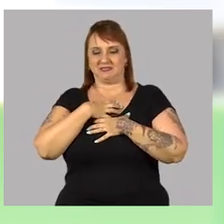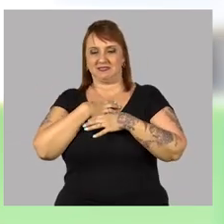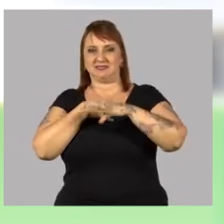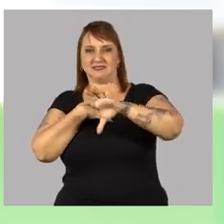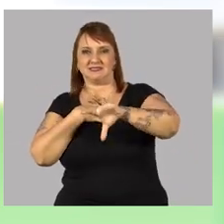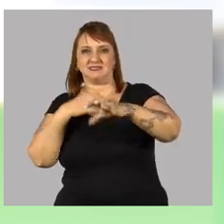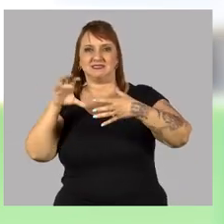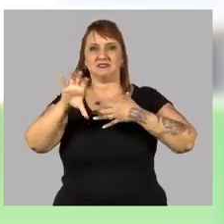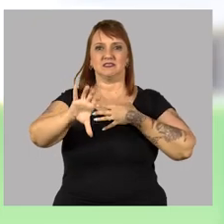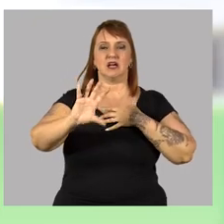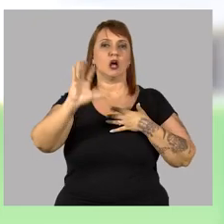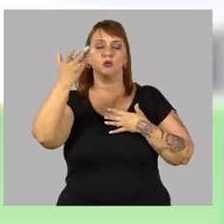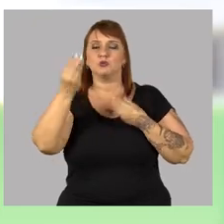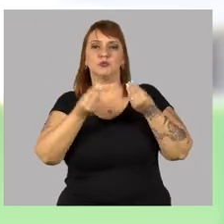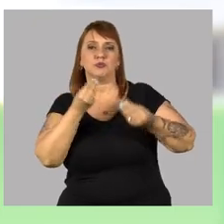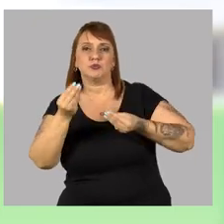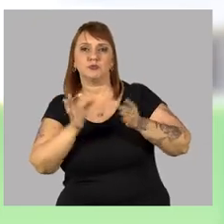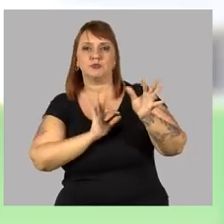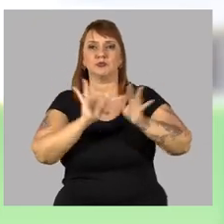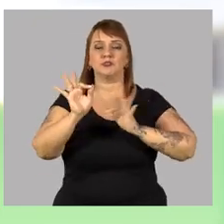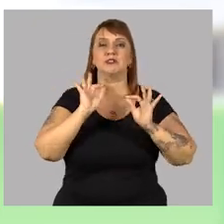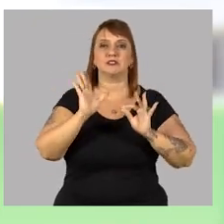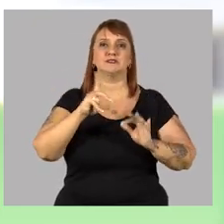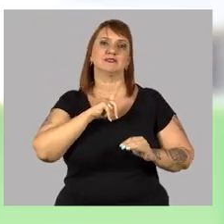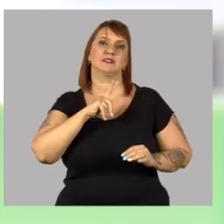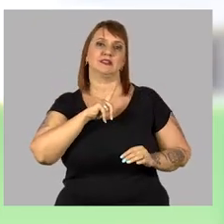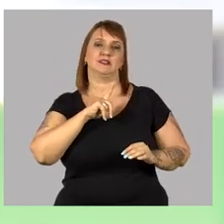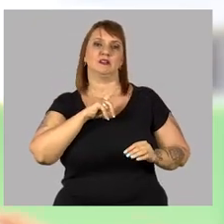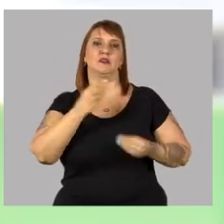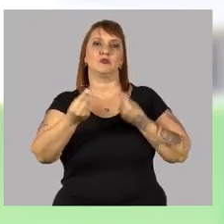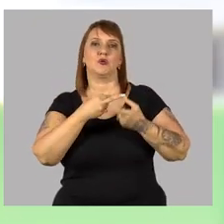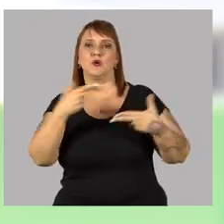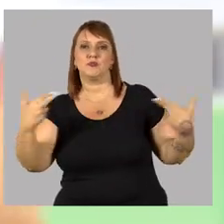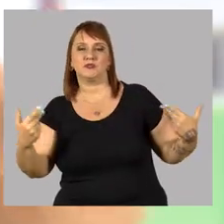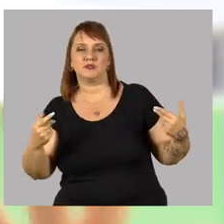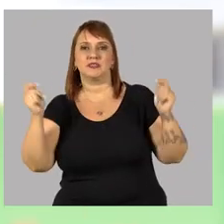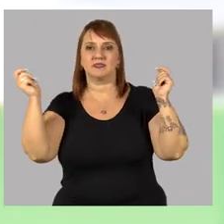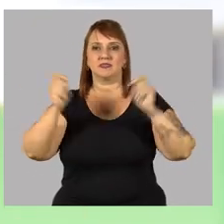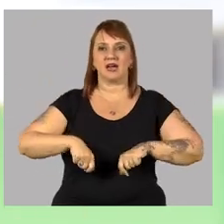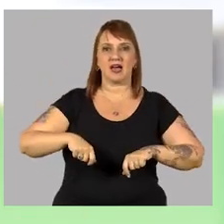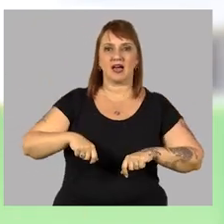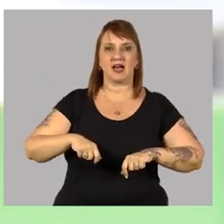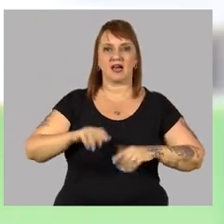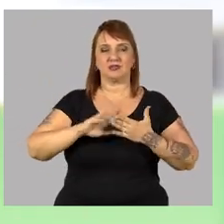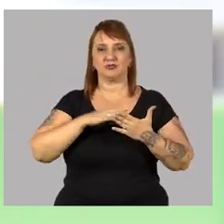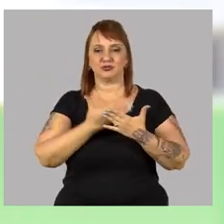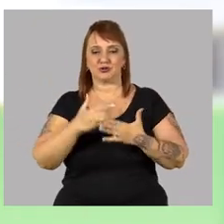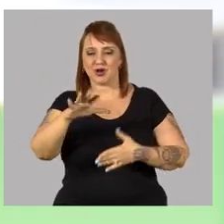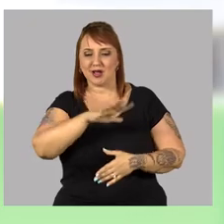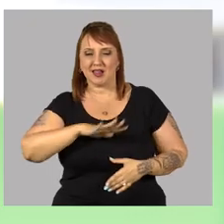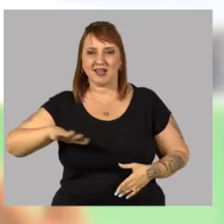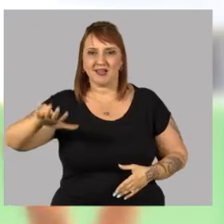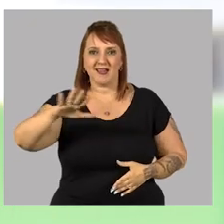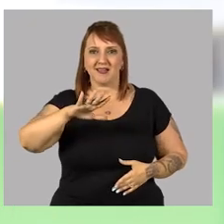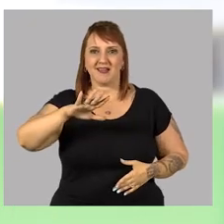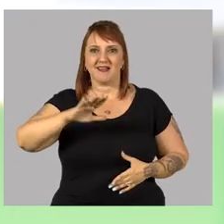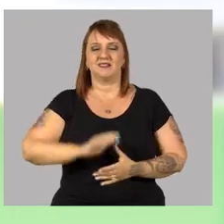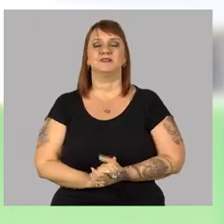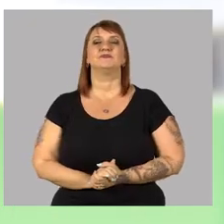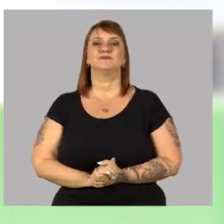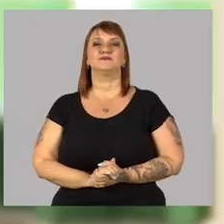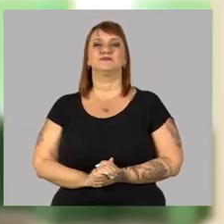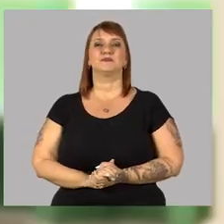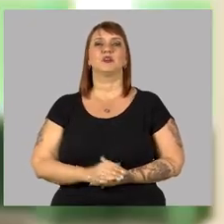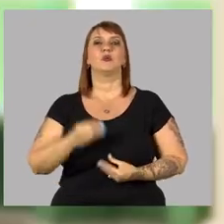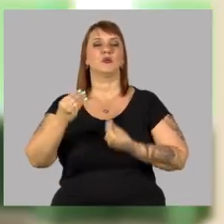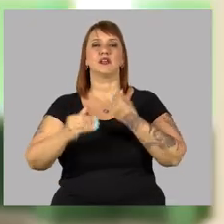empático para o que está acontecendo, que projetos já existem, como as coisas funcionam naquela escola, naquele cenário